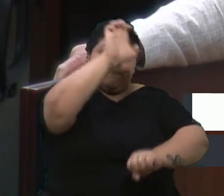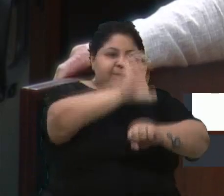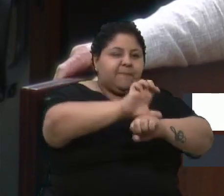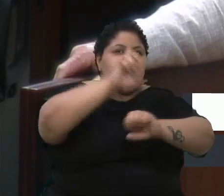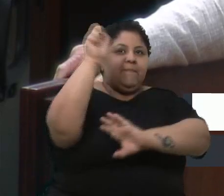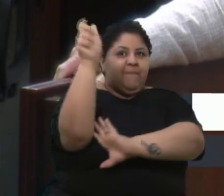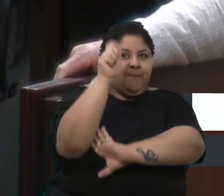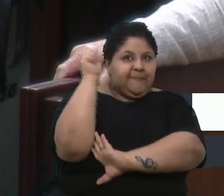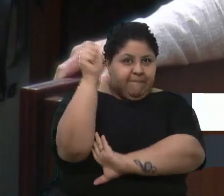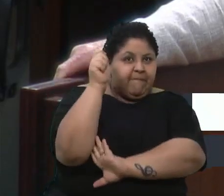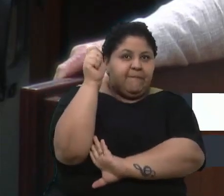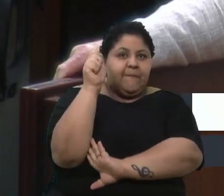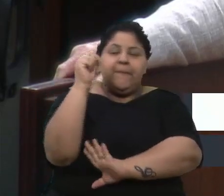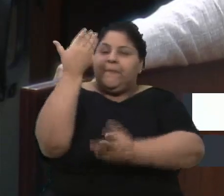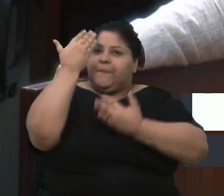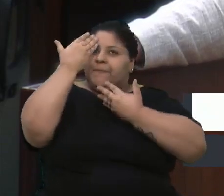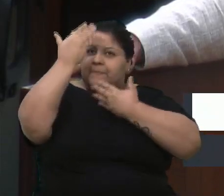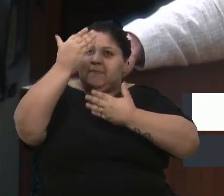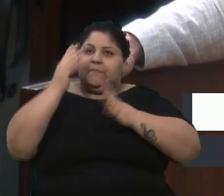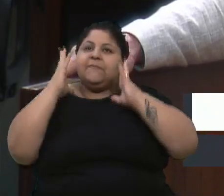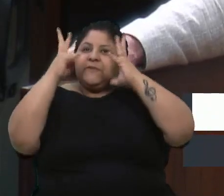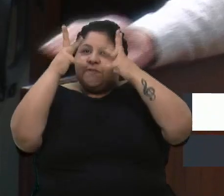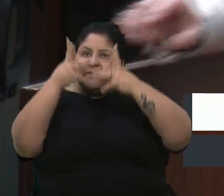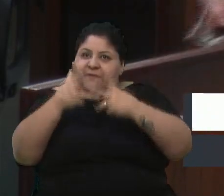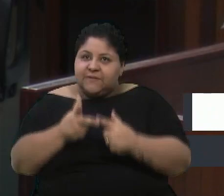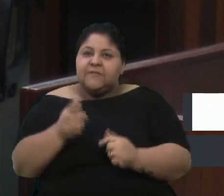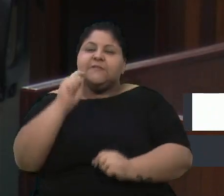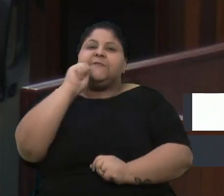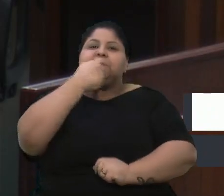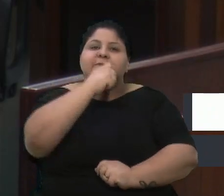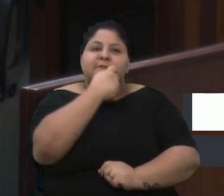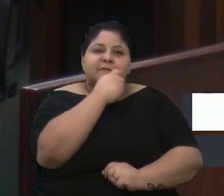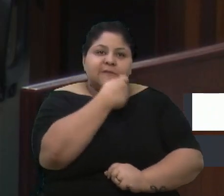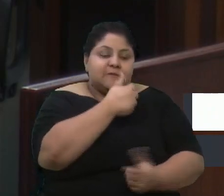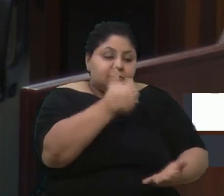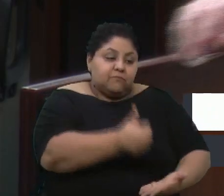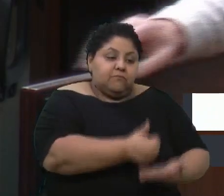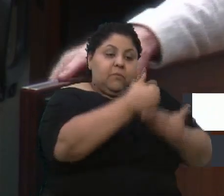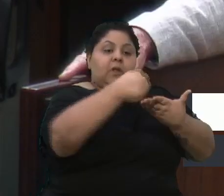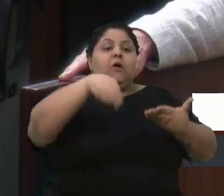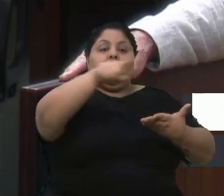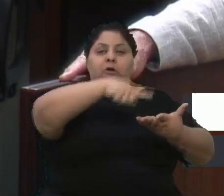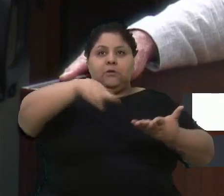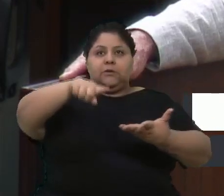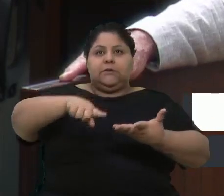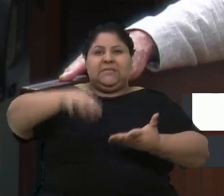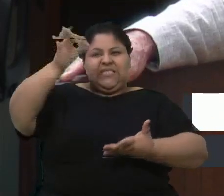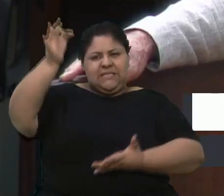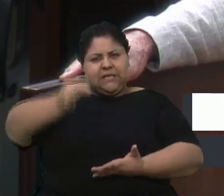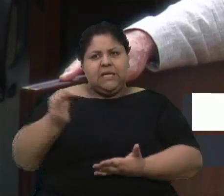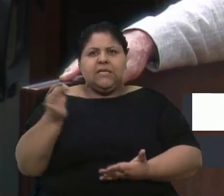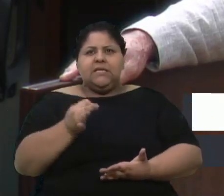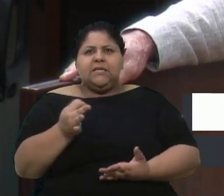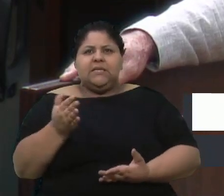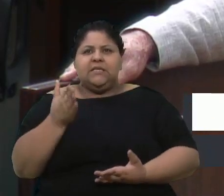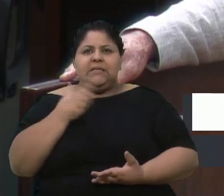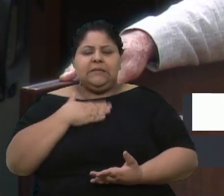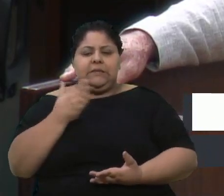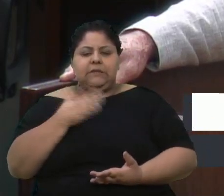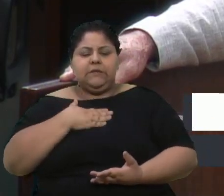Grande do Sul. Agradeço a todos os senhores dentistas, agradeço o apoio que tivemos, e com certeza, a minha